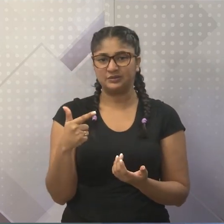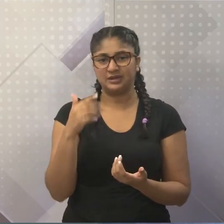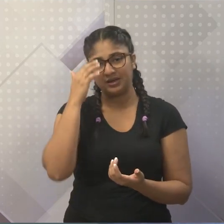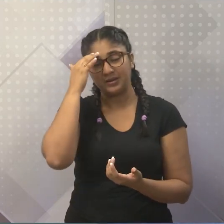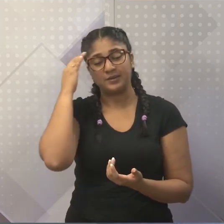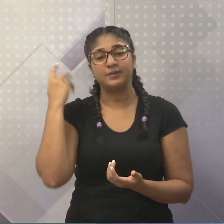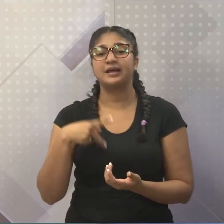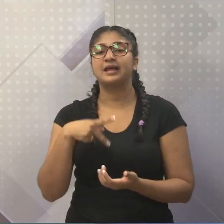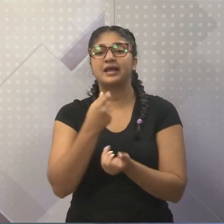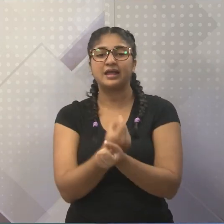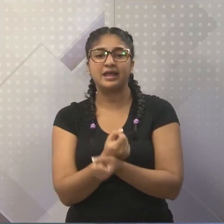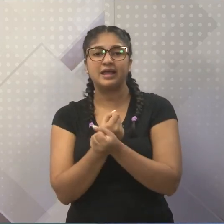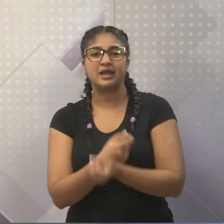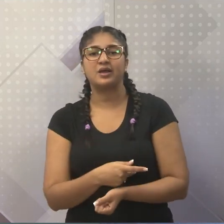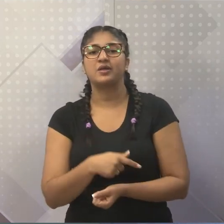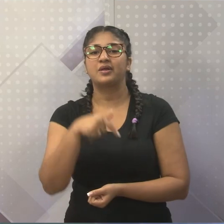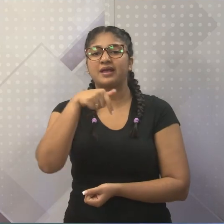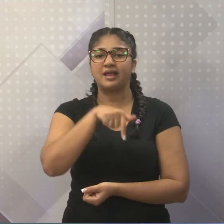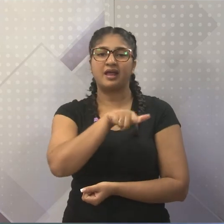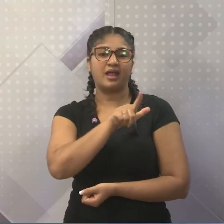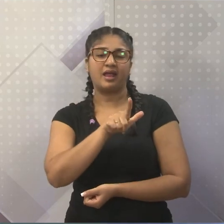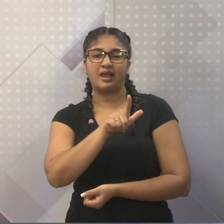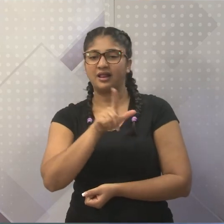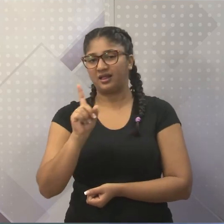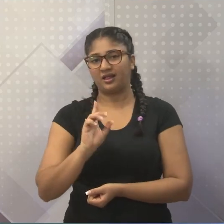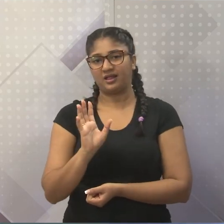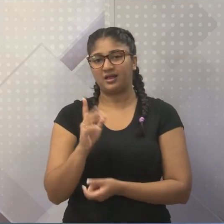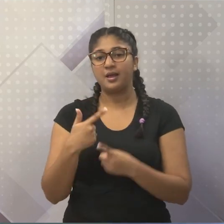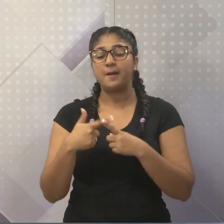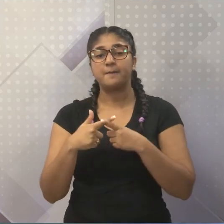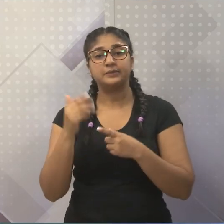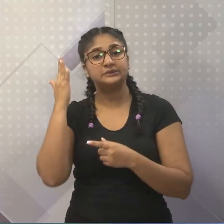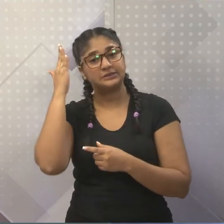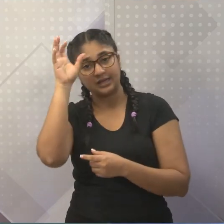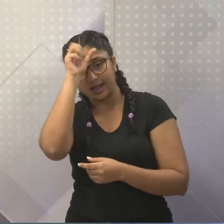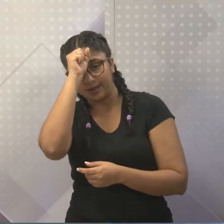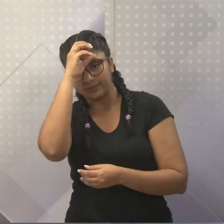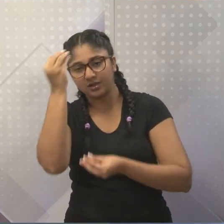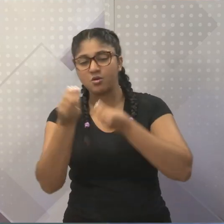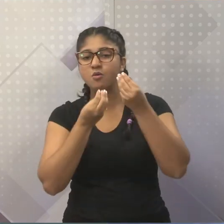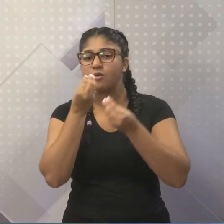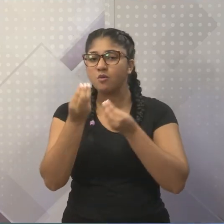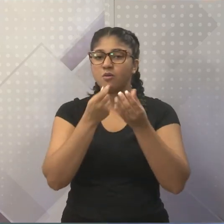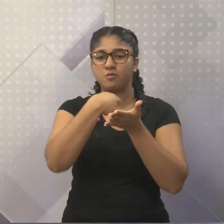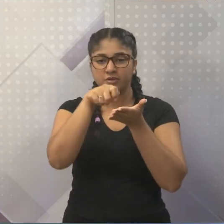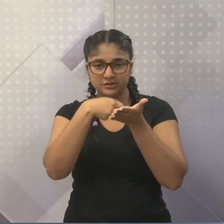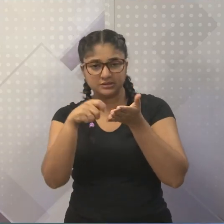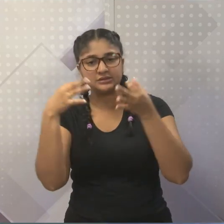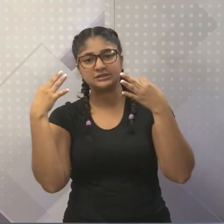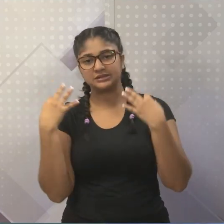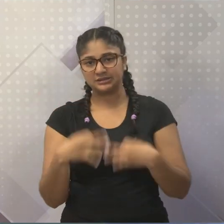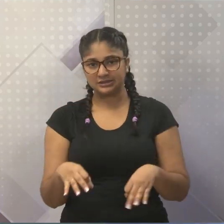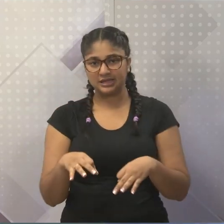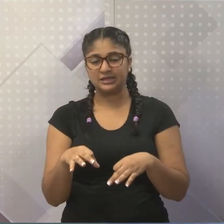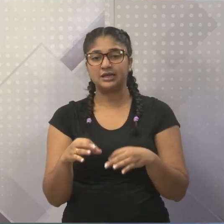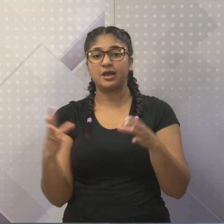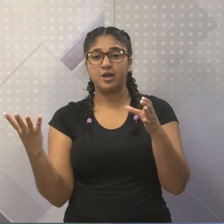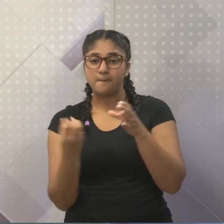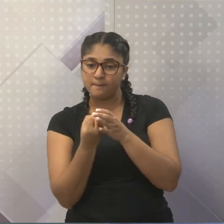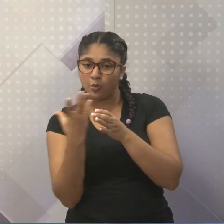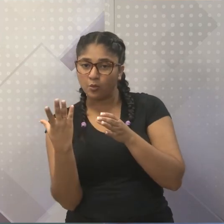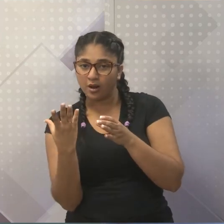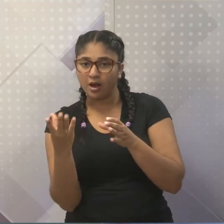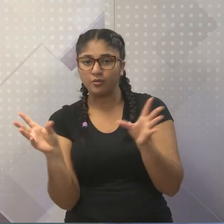QL. Então, tem que ter muito cuidado, aprender as formas corretas e lembrar muito mais que não há plural em